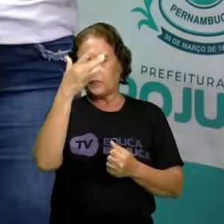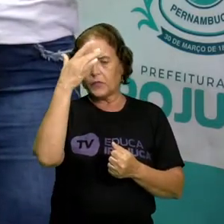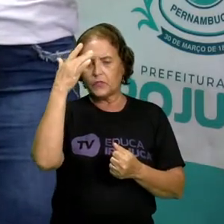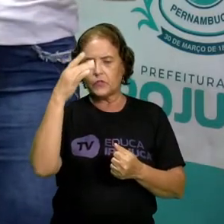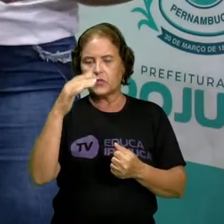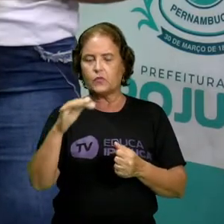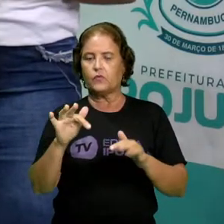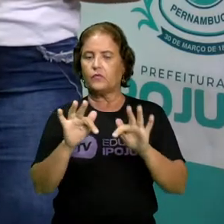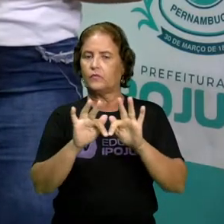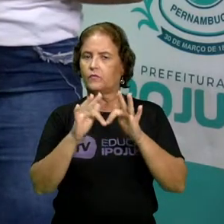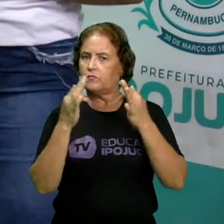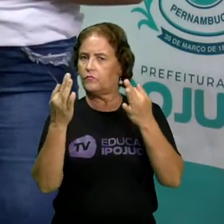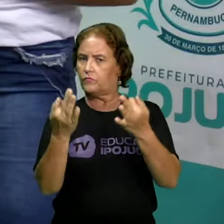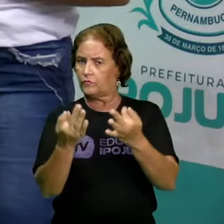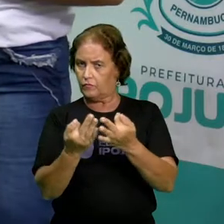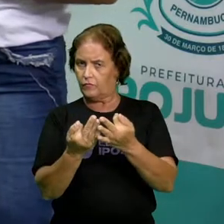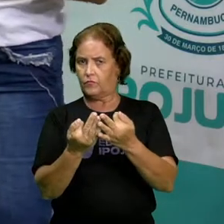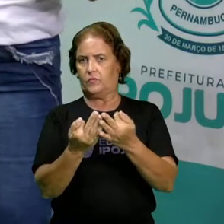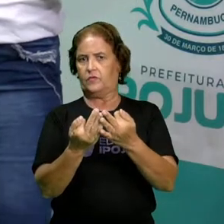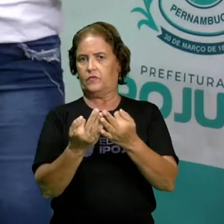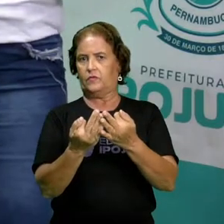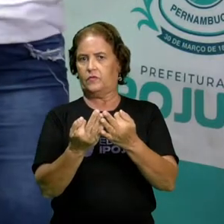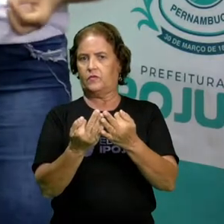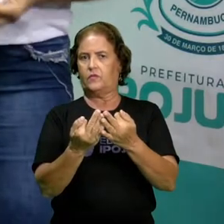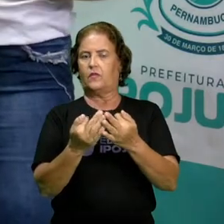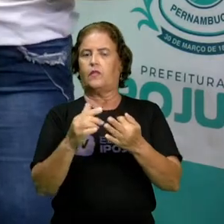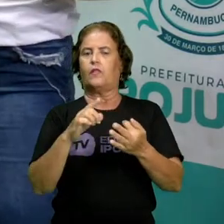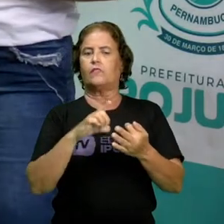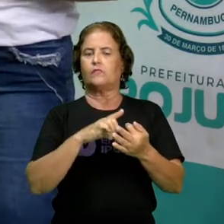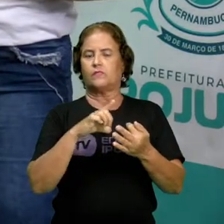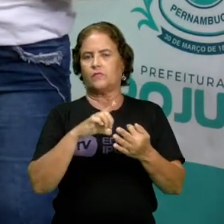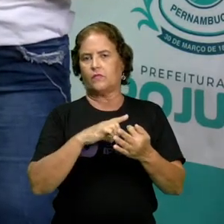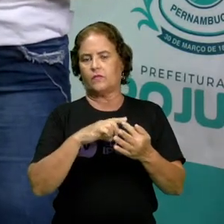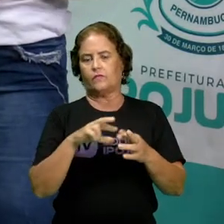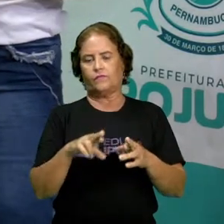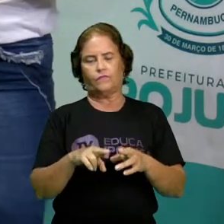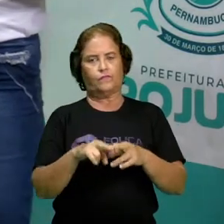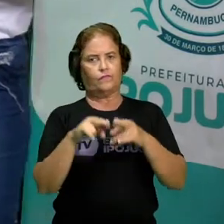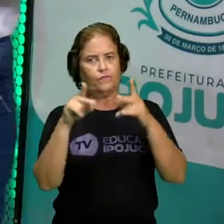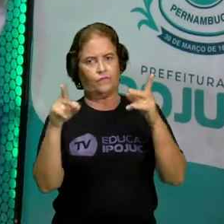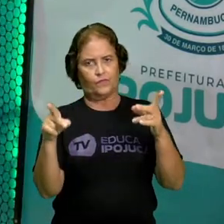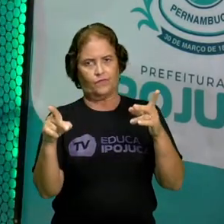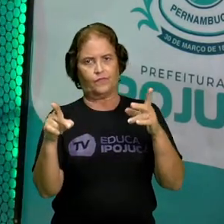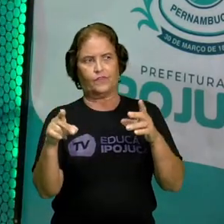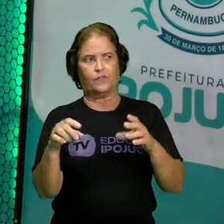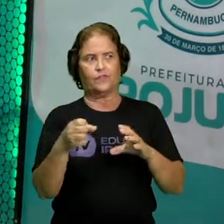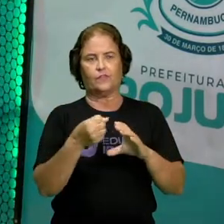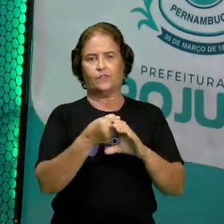mesmo sendo da mesma família, muitas vezes, elas apresentam